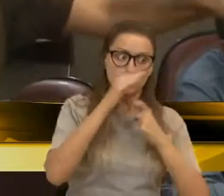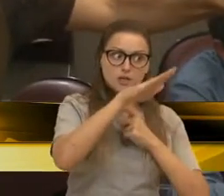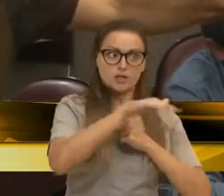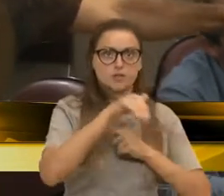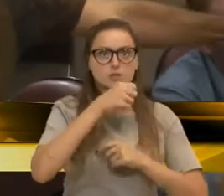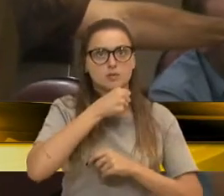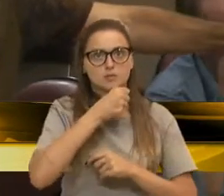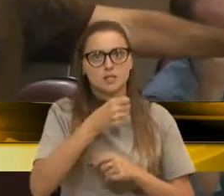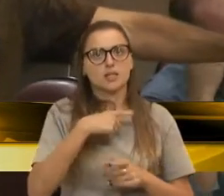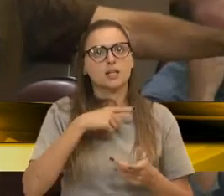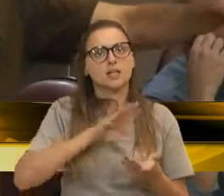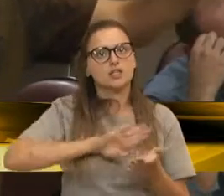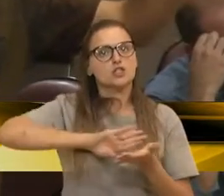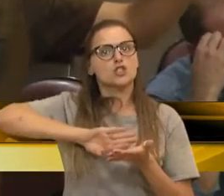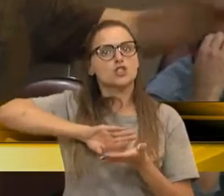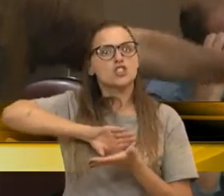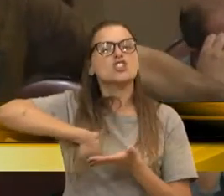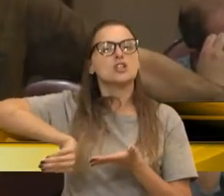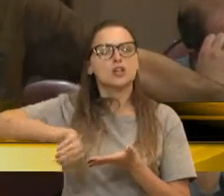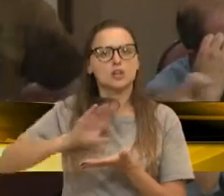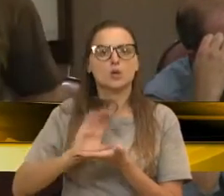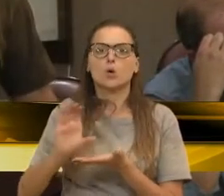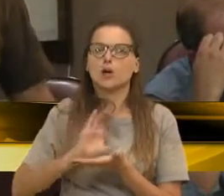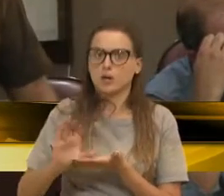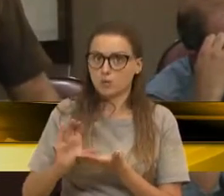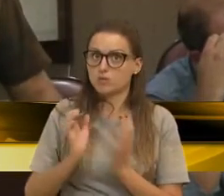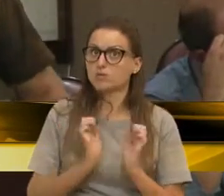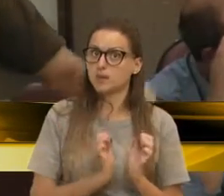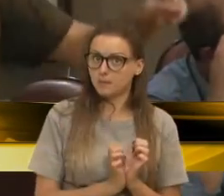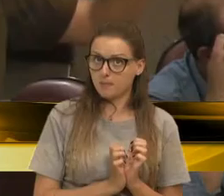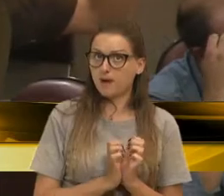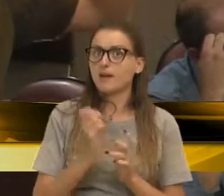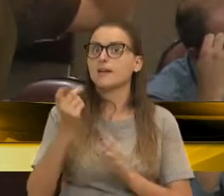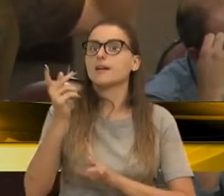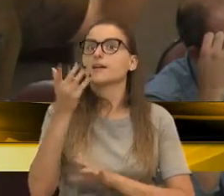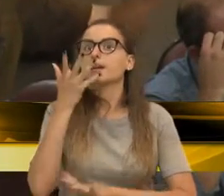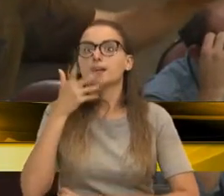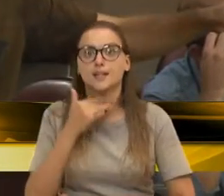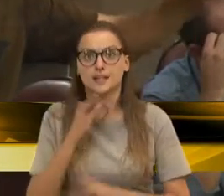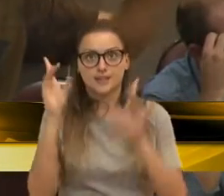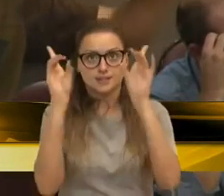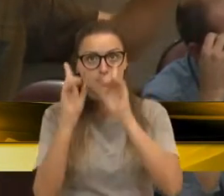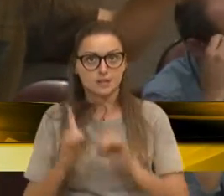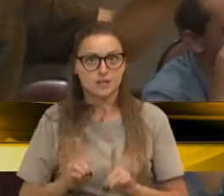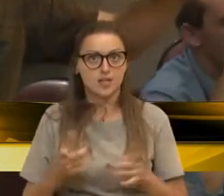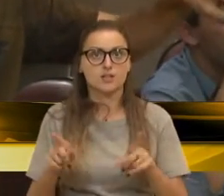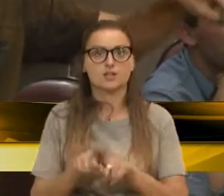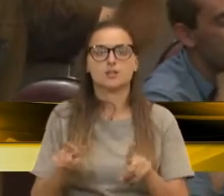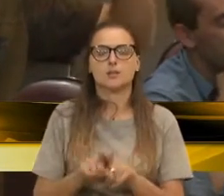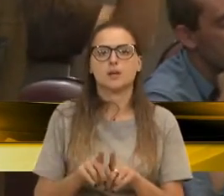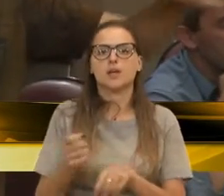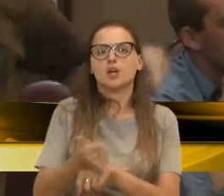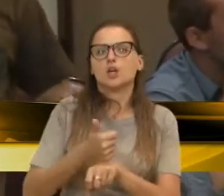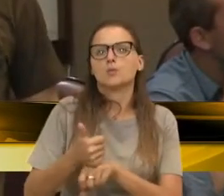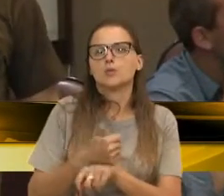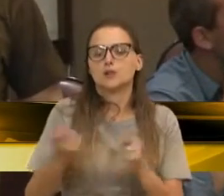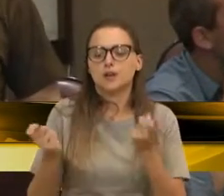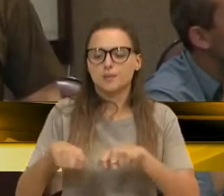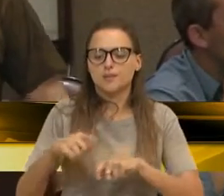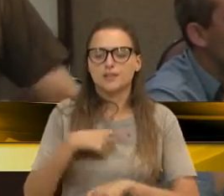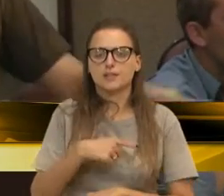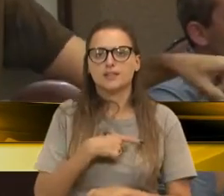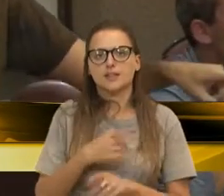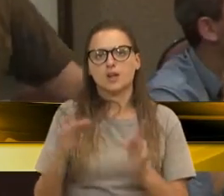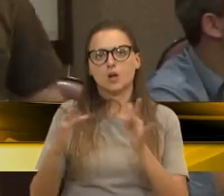tirou recursos da APAI, daquelas crianças deficientes, né, agora está tirando profissionais capacitados e com vínculos com aquelas